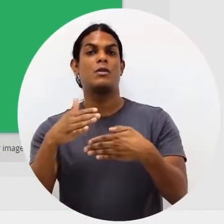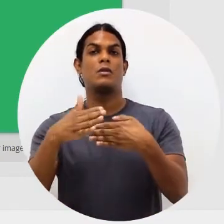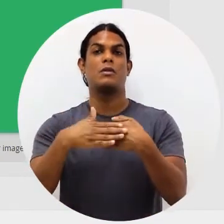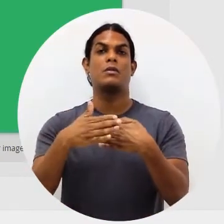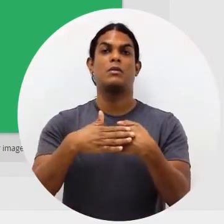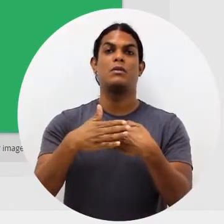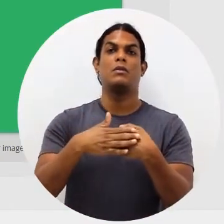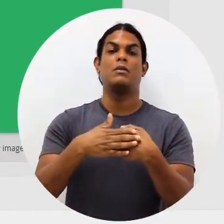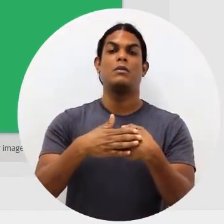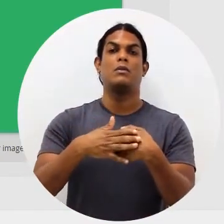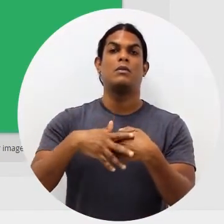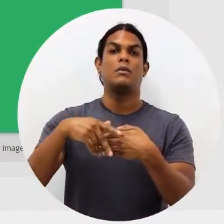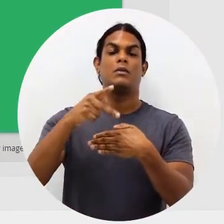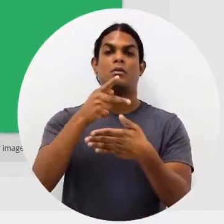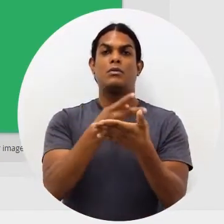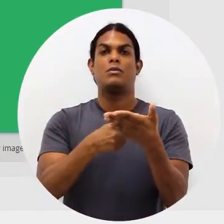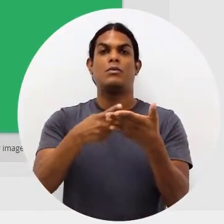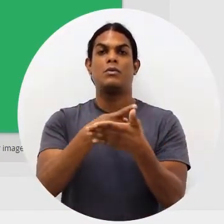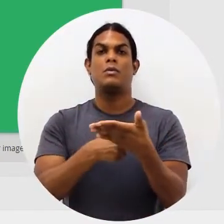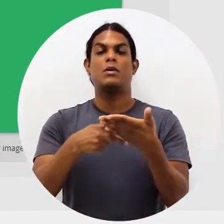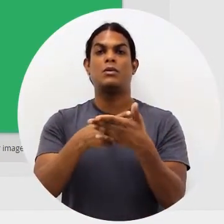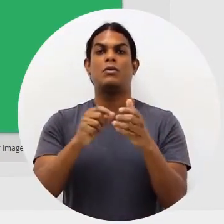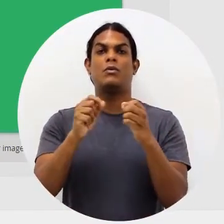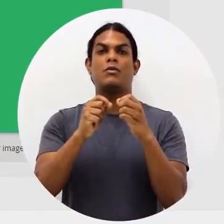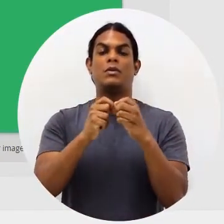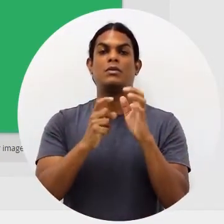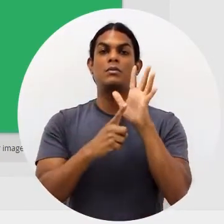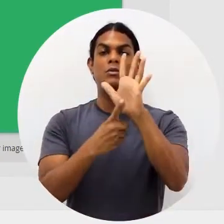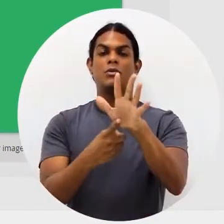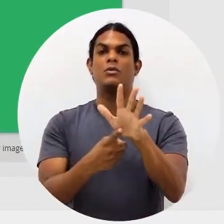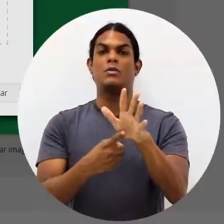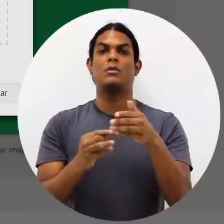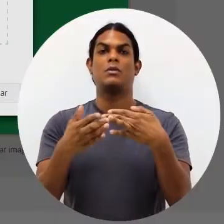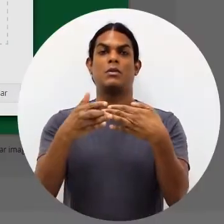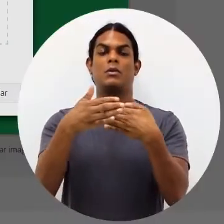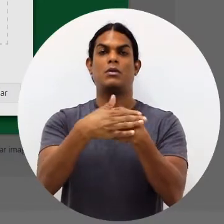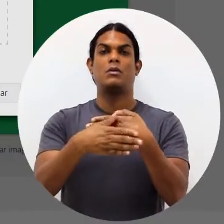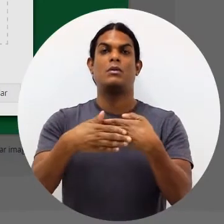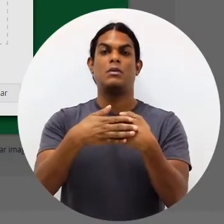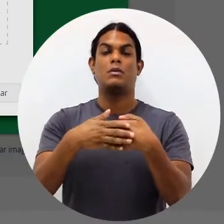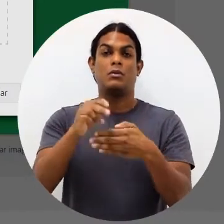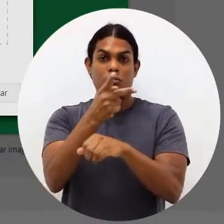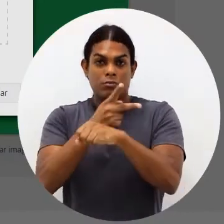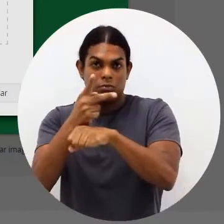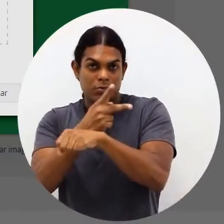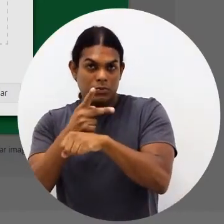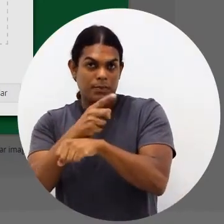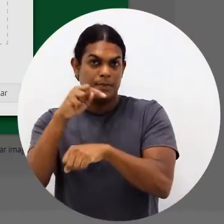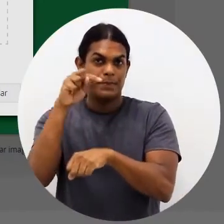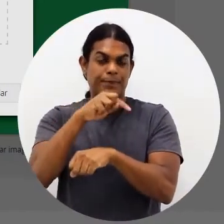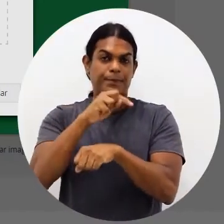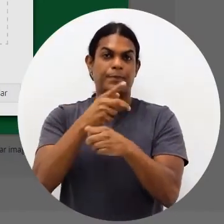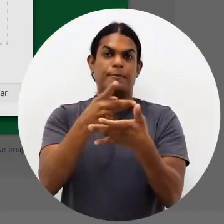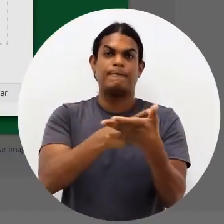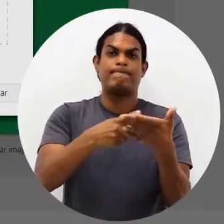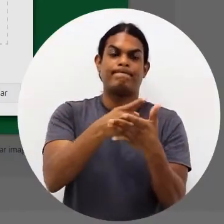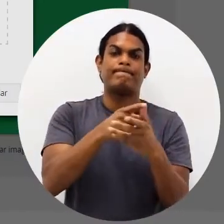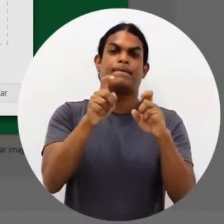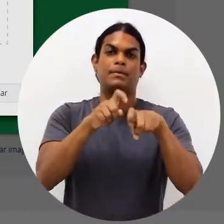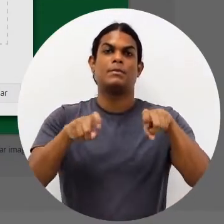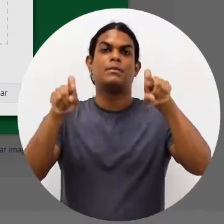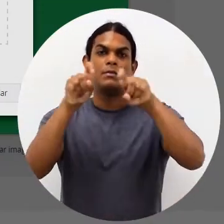Eu vou criar de um lado aqui, vou inserir uma imagem para vocês verem como funciona. E aí eu vou procurar uma imagem lá no computador.